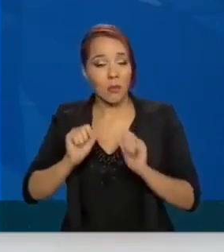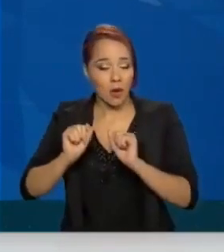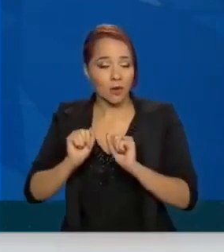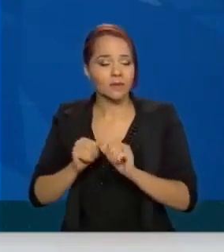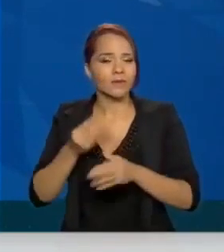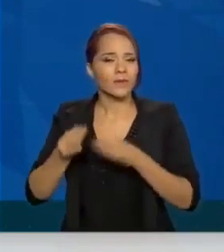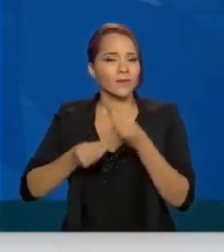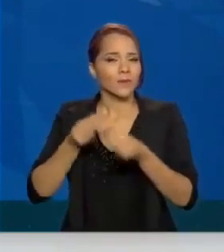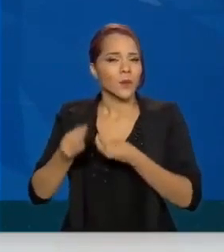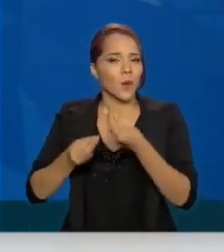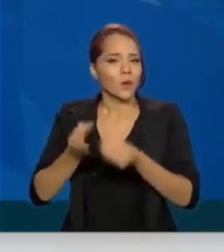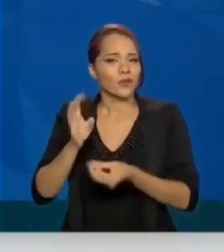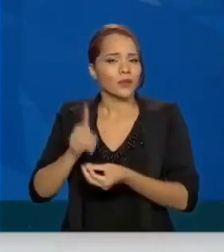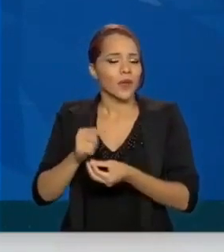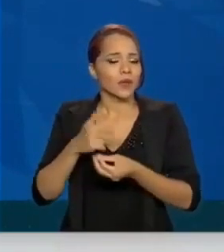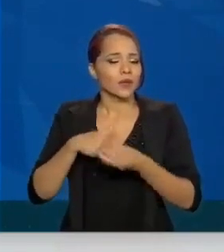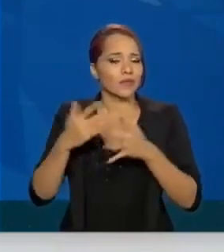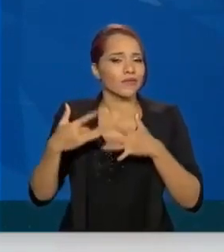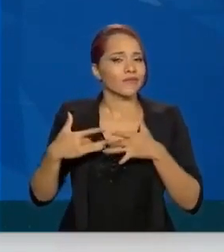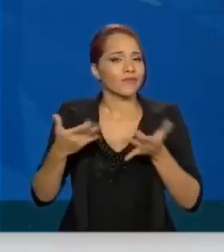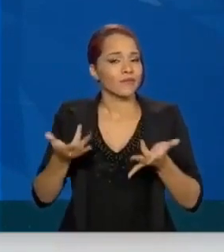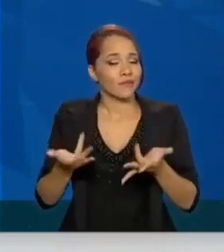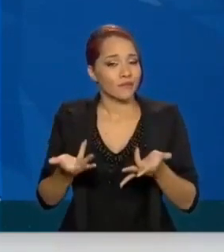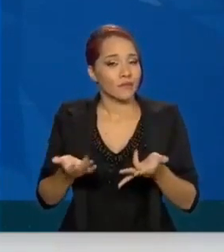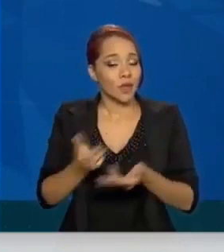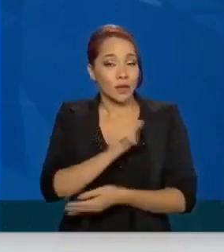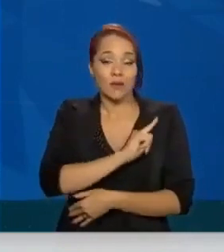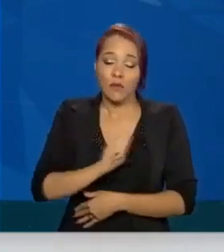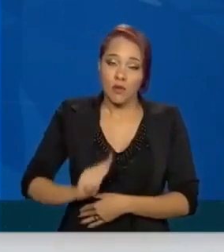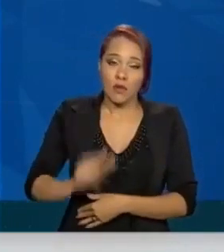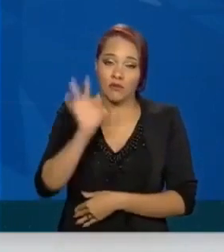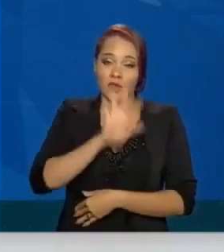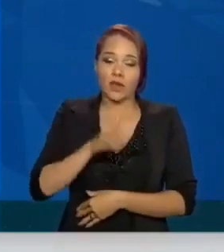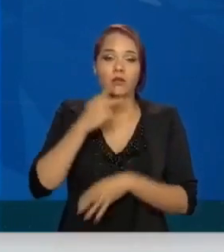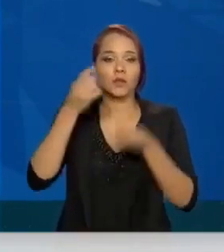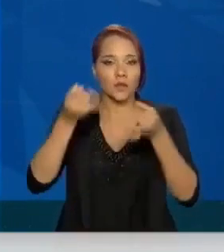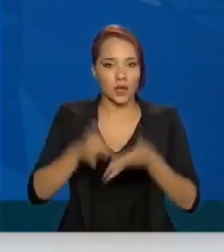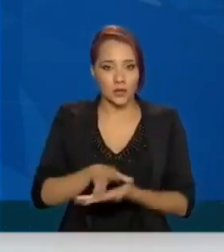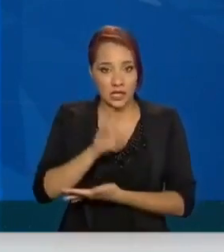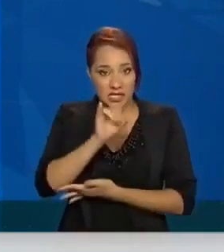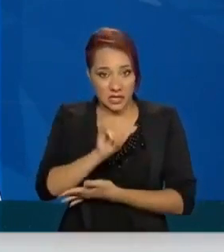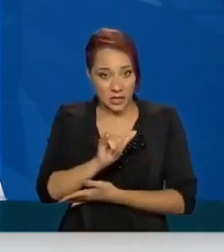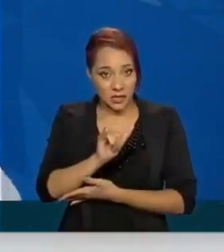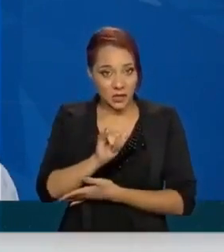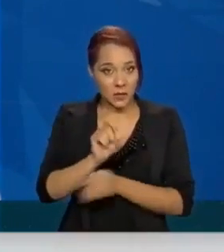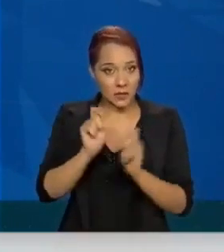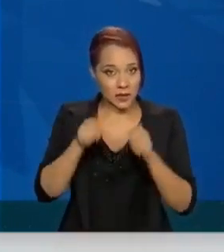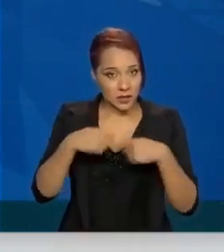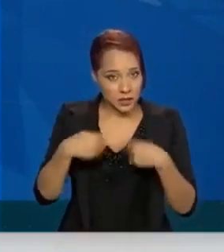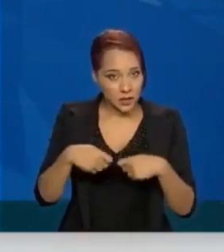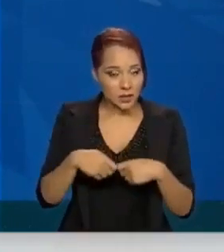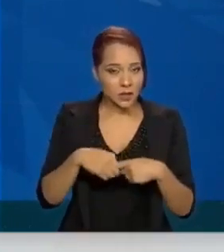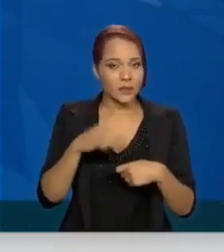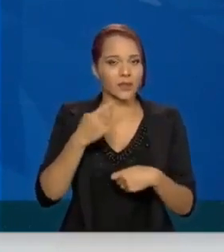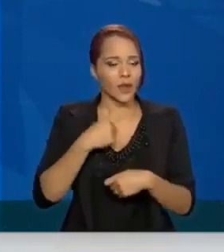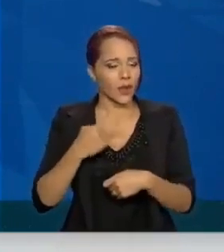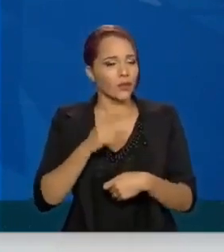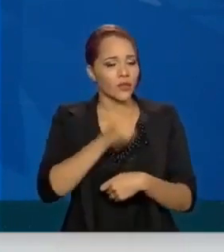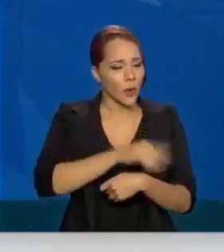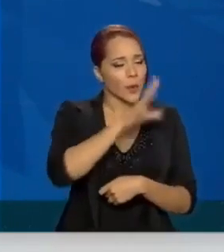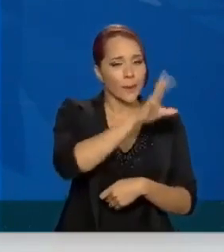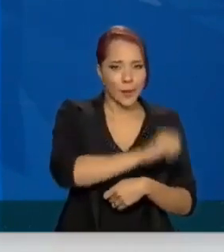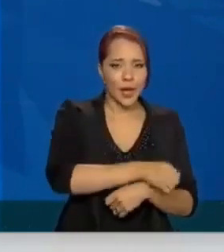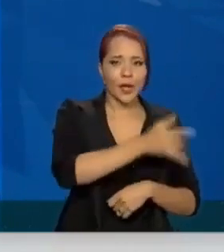Como que seria essa disponibilidade? Quer o governo federal está dizendo assim, se for o caso, eu vou, busco, ponho no